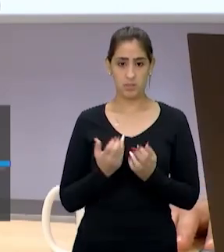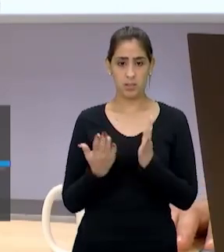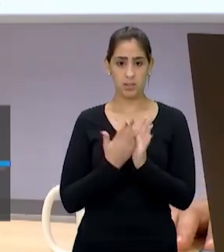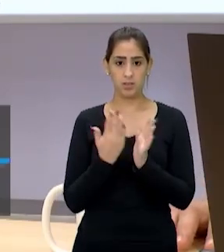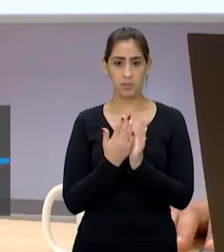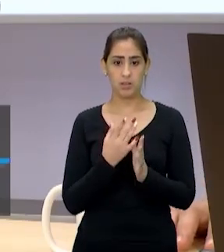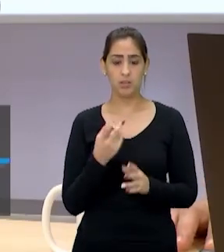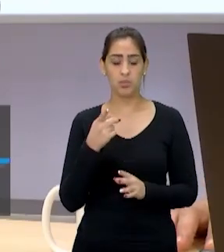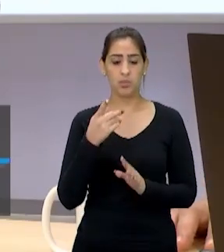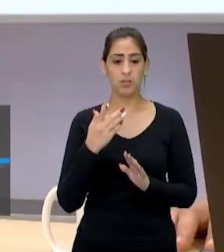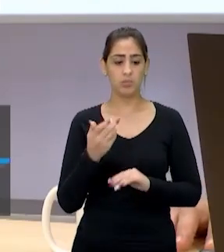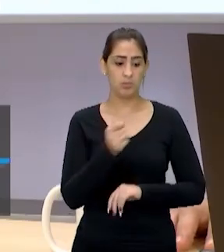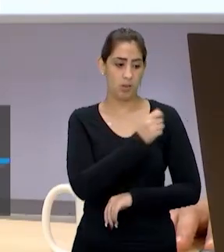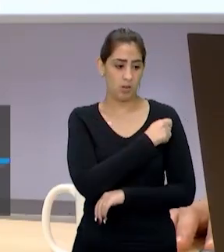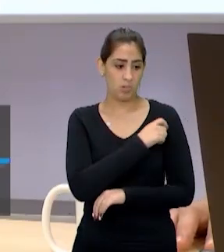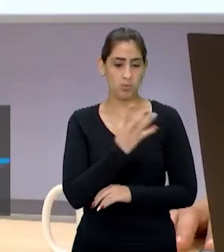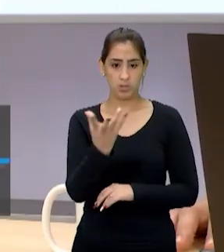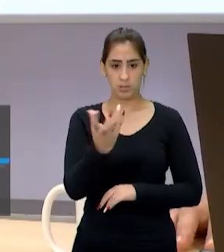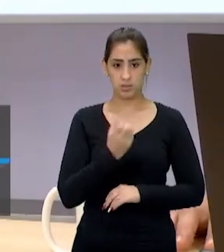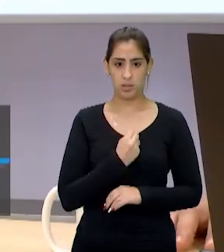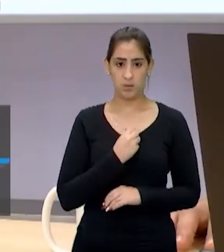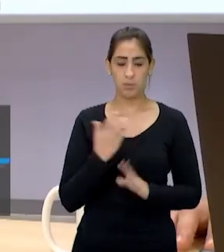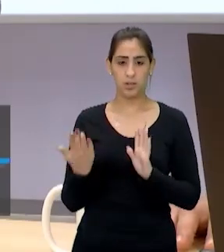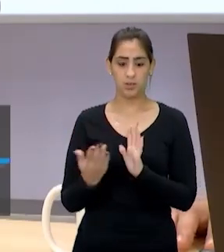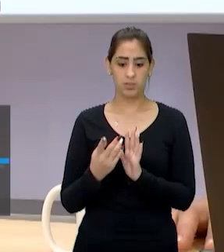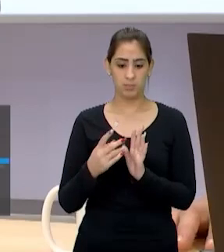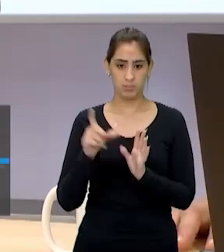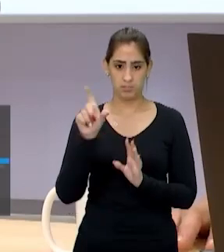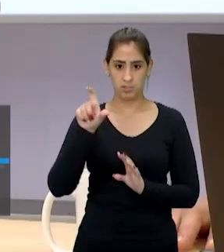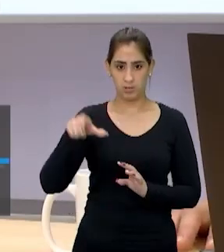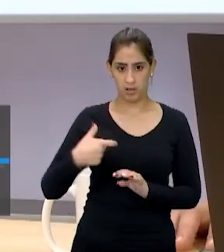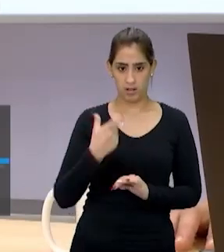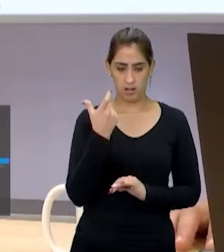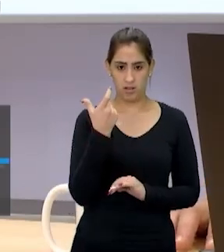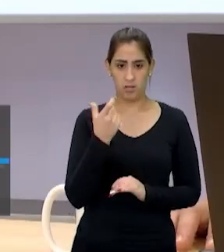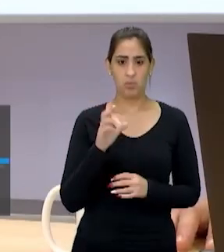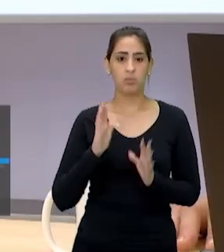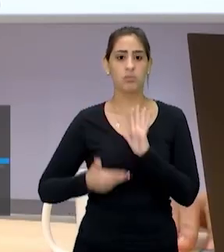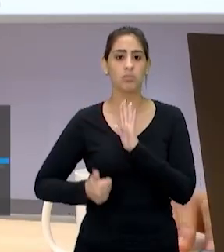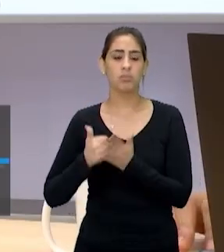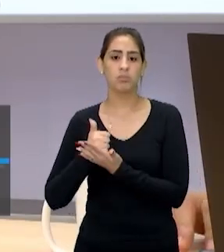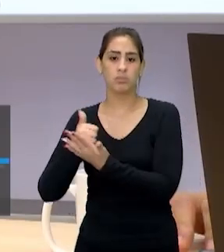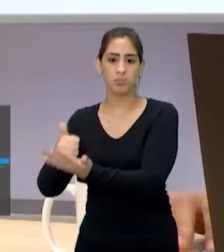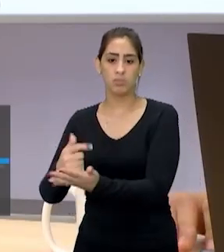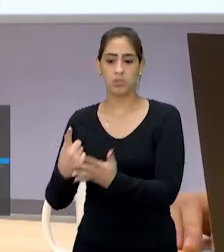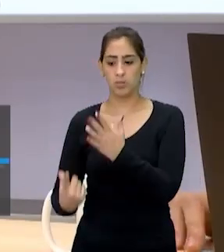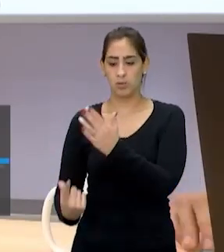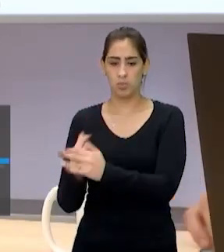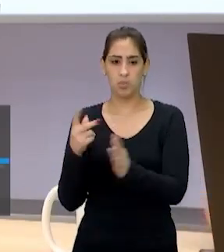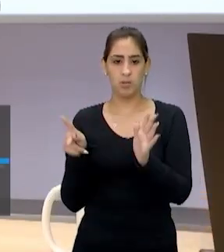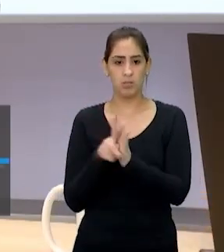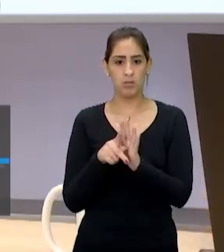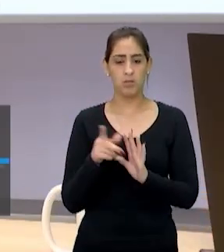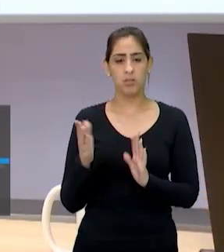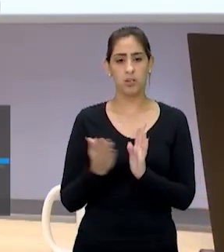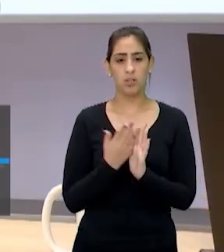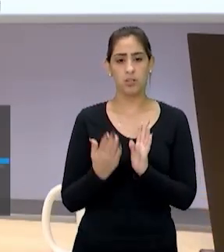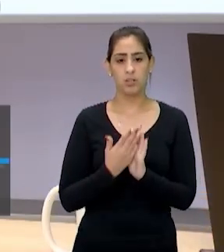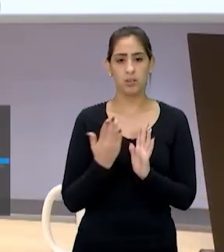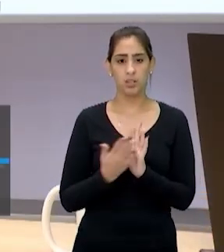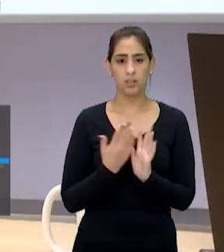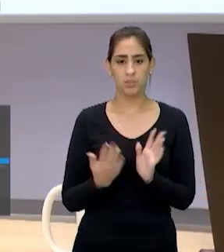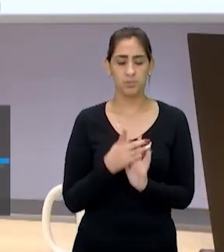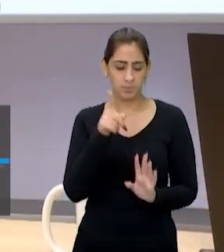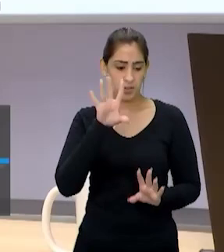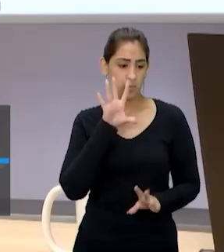o aluno receberia um cartão com saldo lá, para ele apenas comprar livros, então incentivaria ele